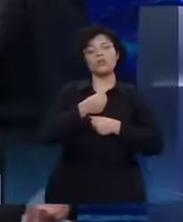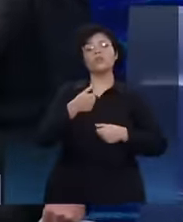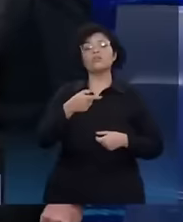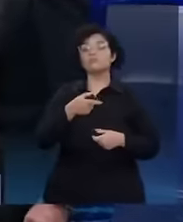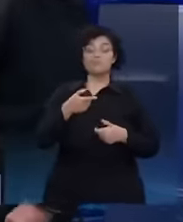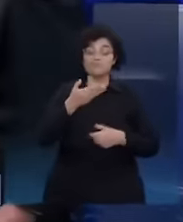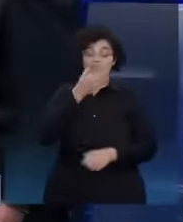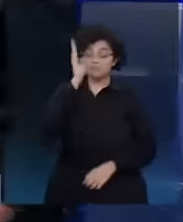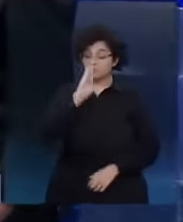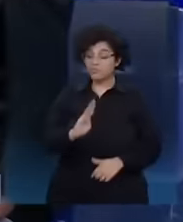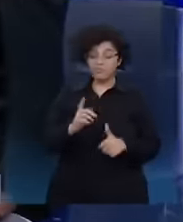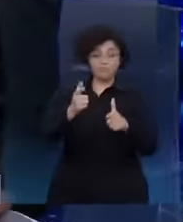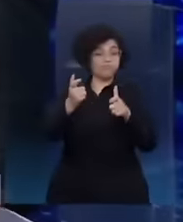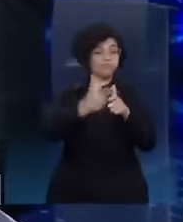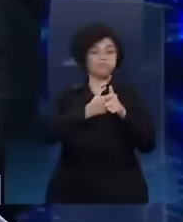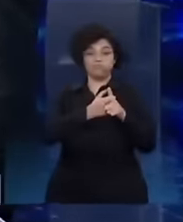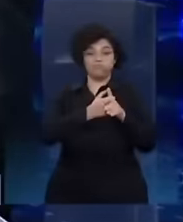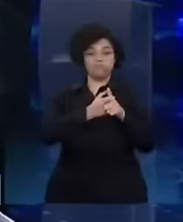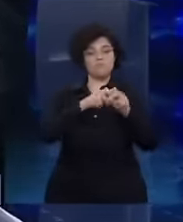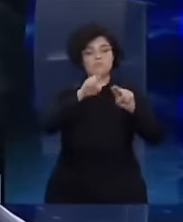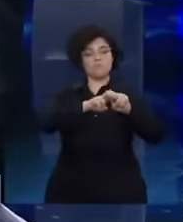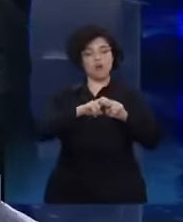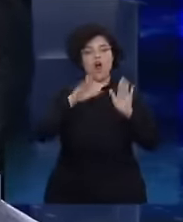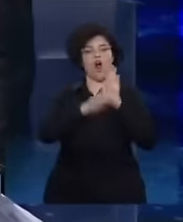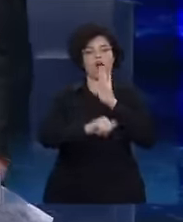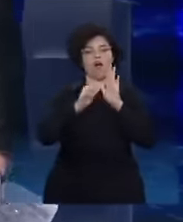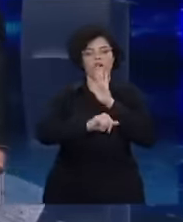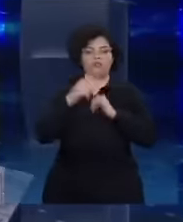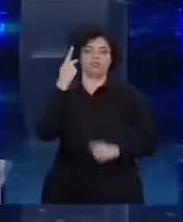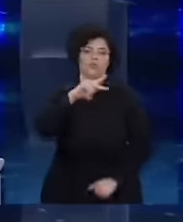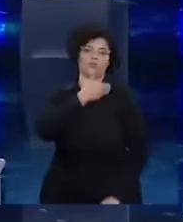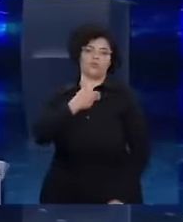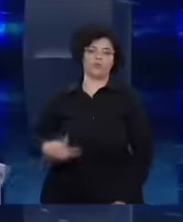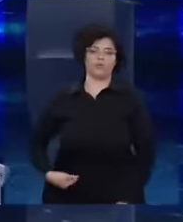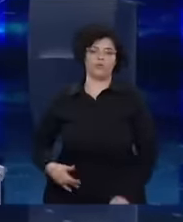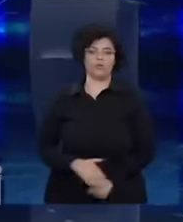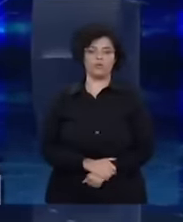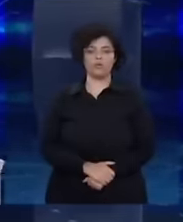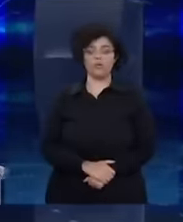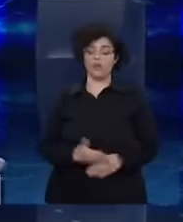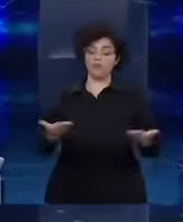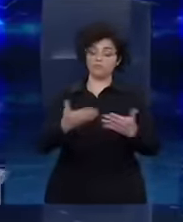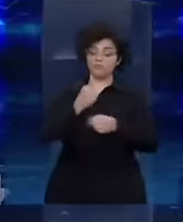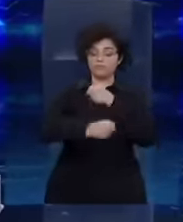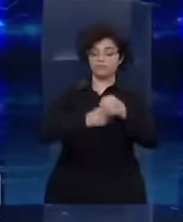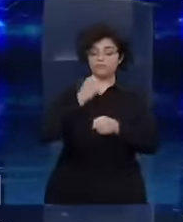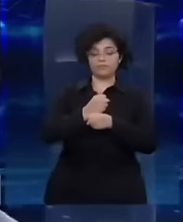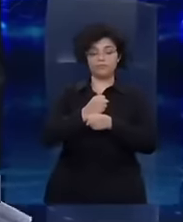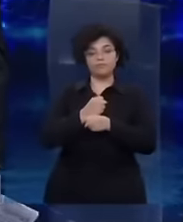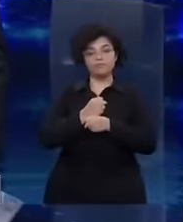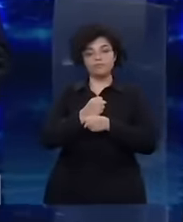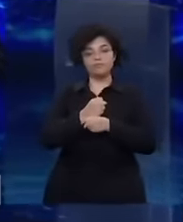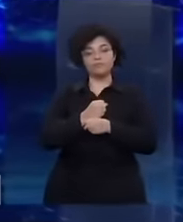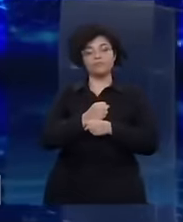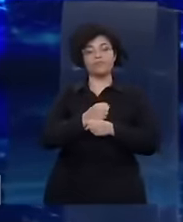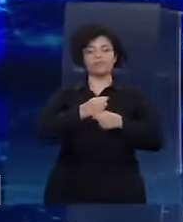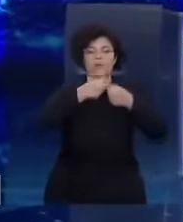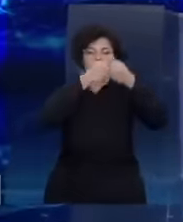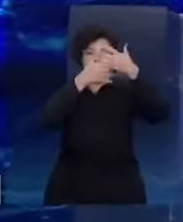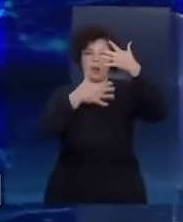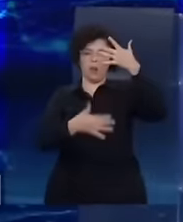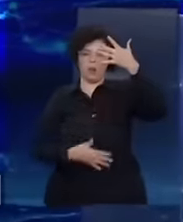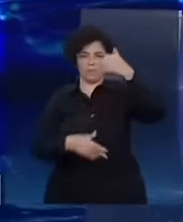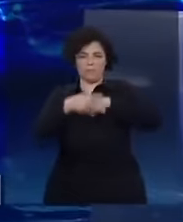o Brasil endividado, quebrado contigo, roubalheira. Agora, esse ano, o Brasil passou da décima terceira